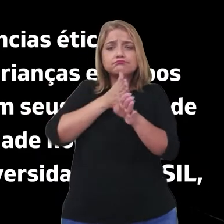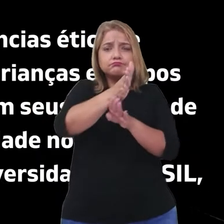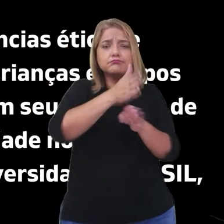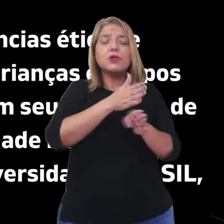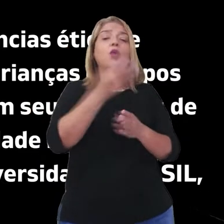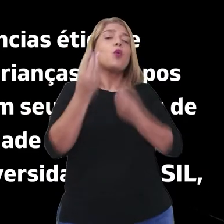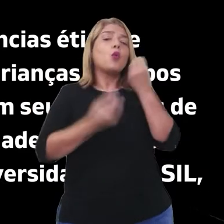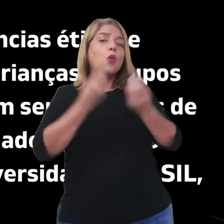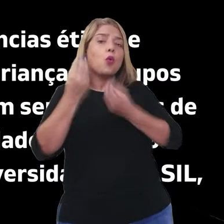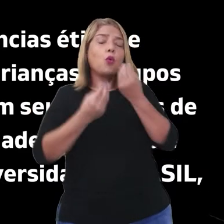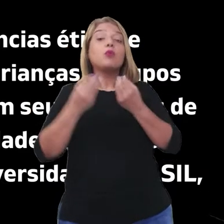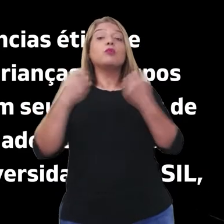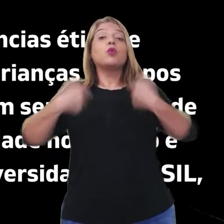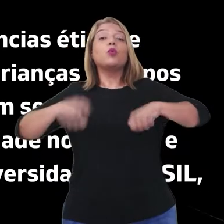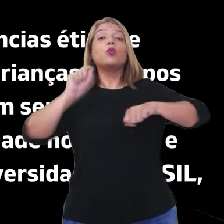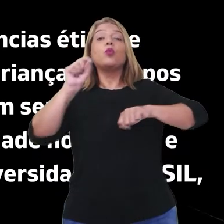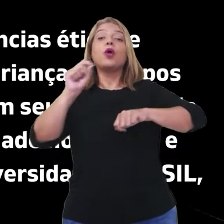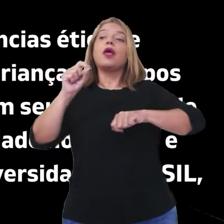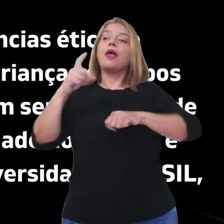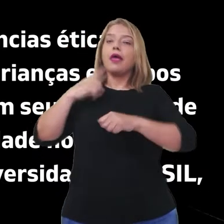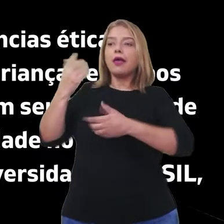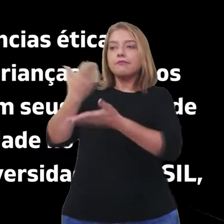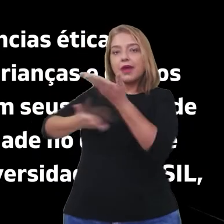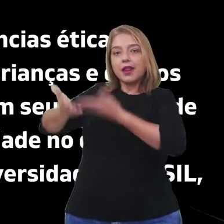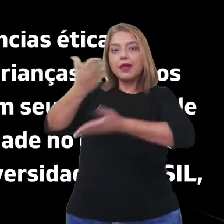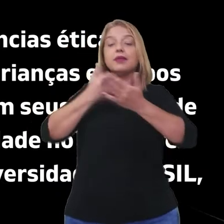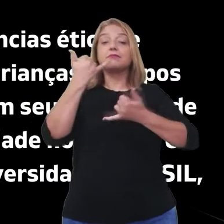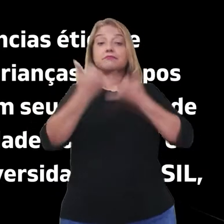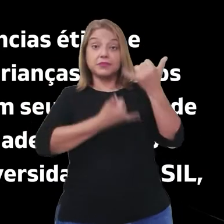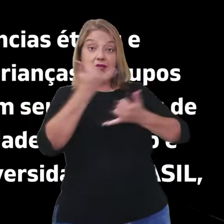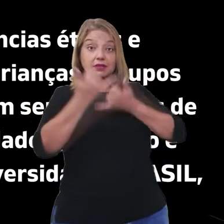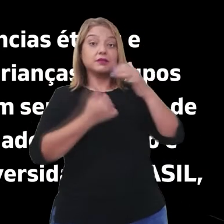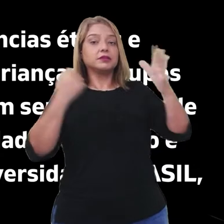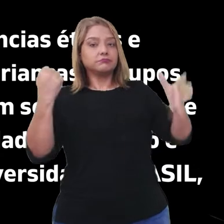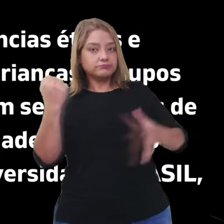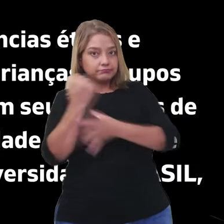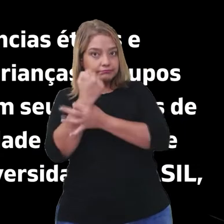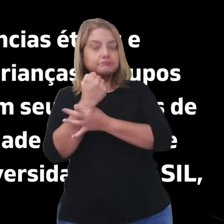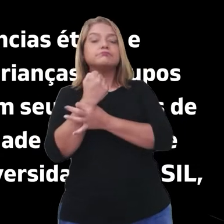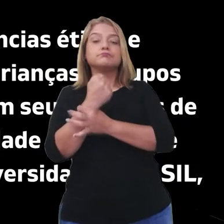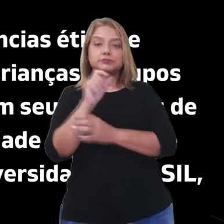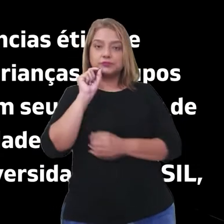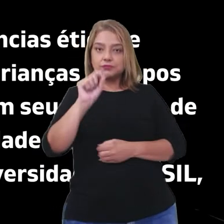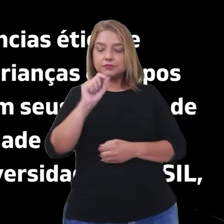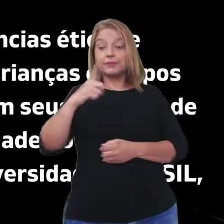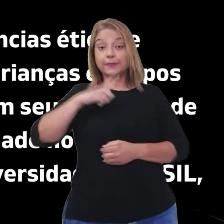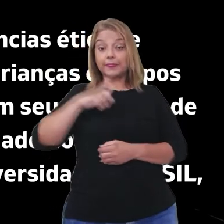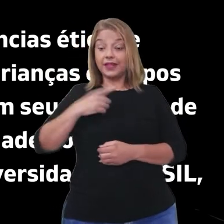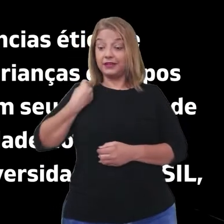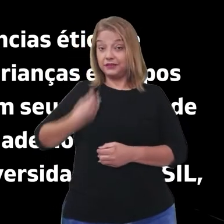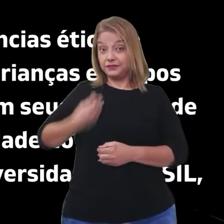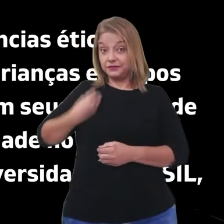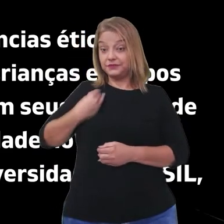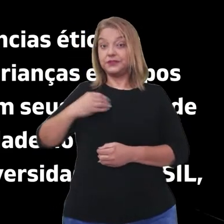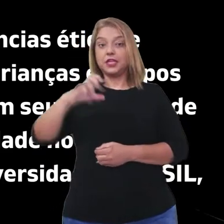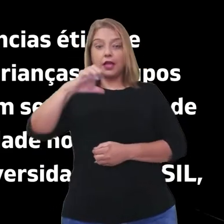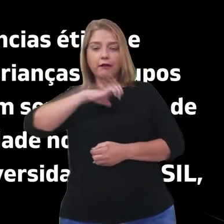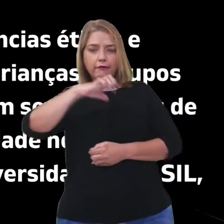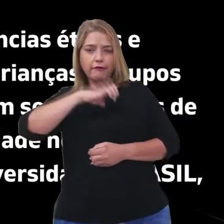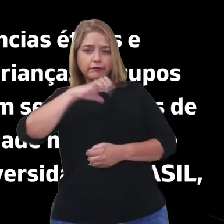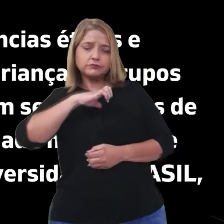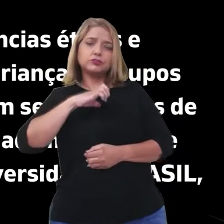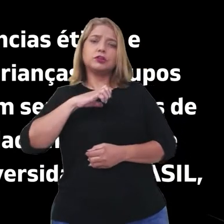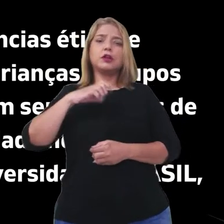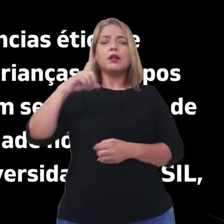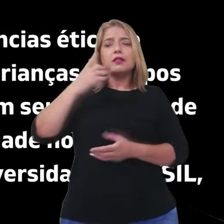interações e a brincadeira, garantindo experiências que possibilitem vivências éticas